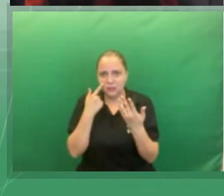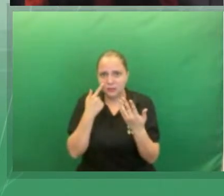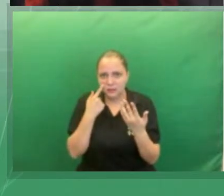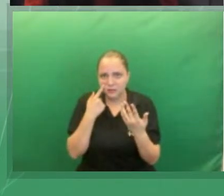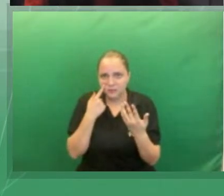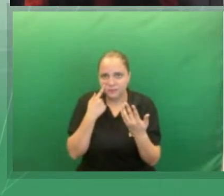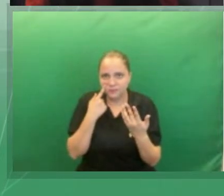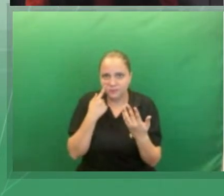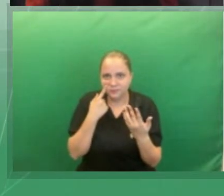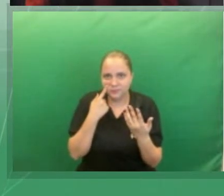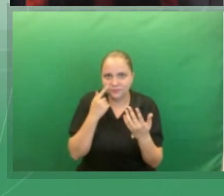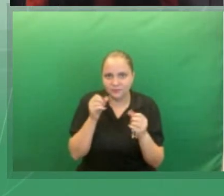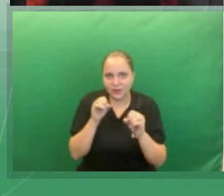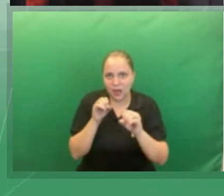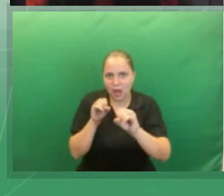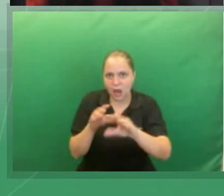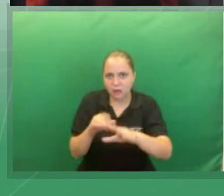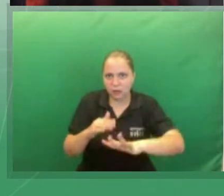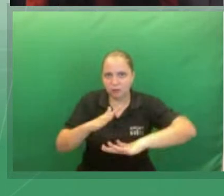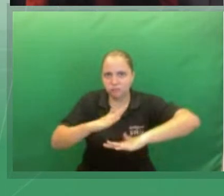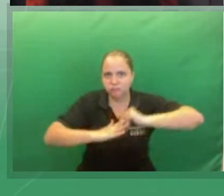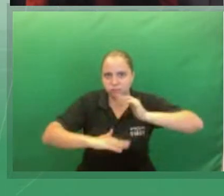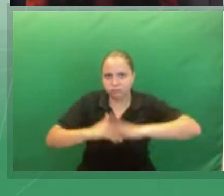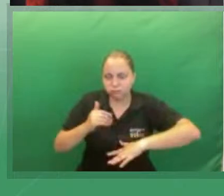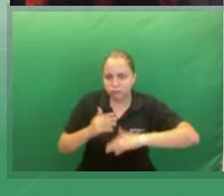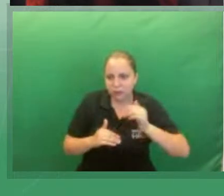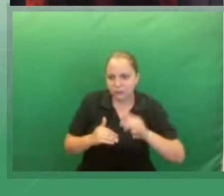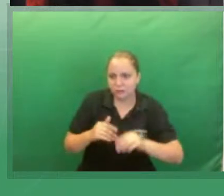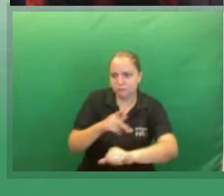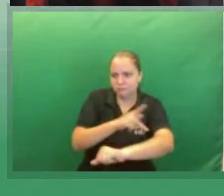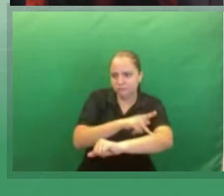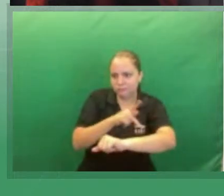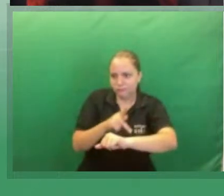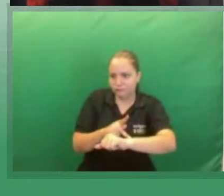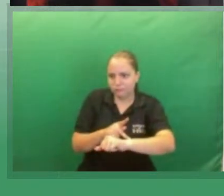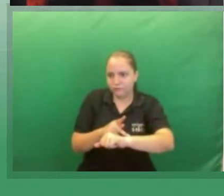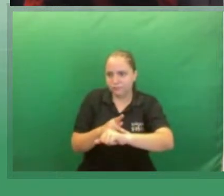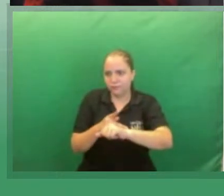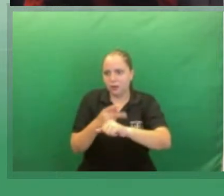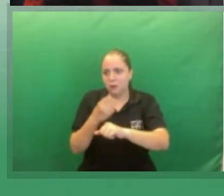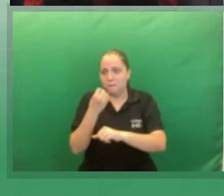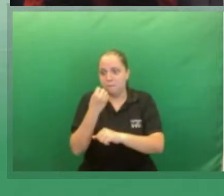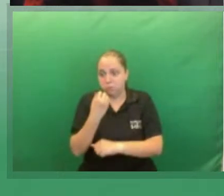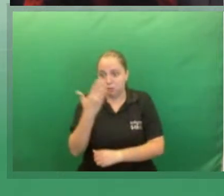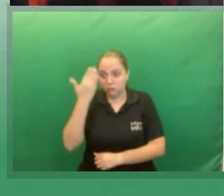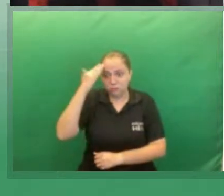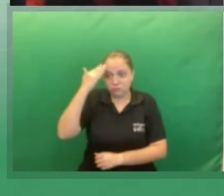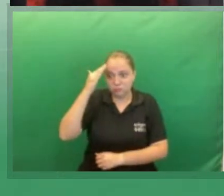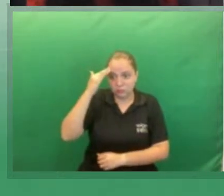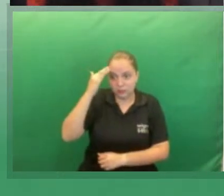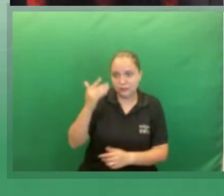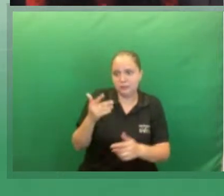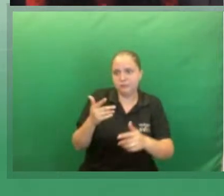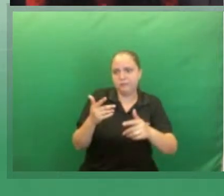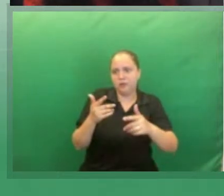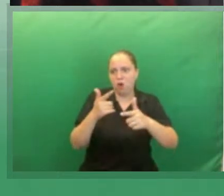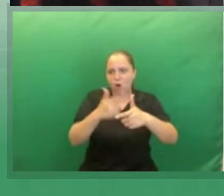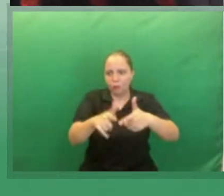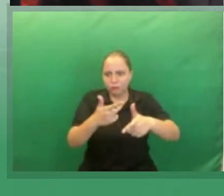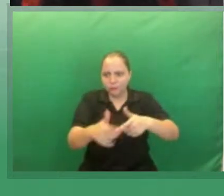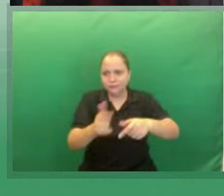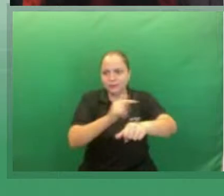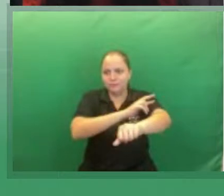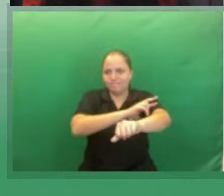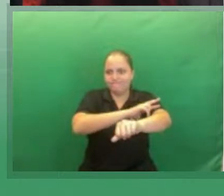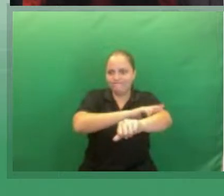raciais estão sendo recebidas, analisadas e reconstruídas, construídas e reconstruídas na